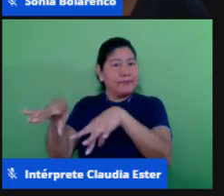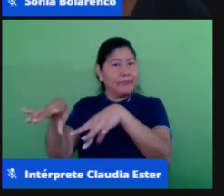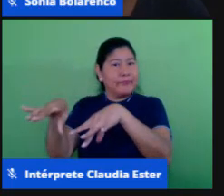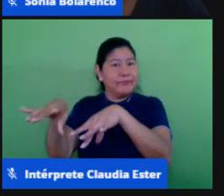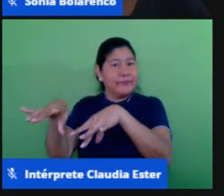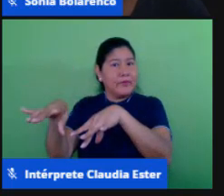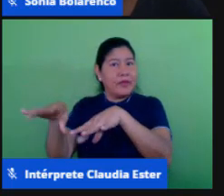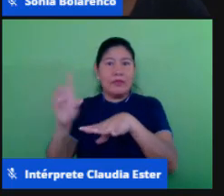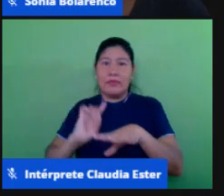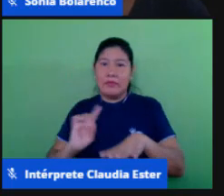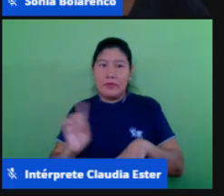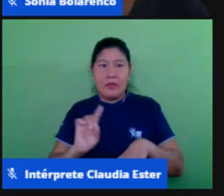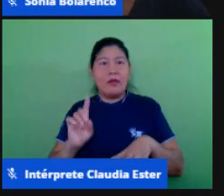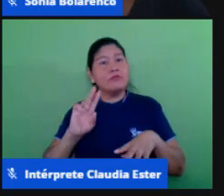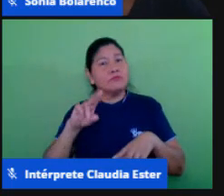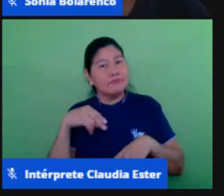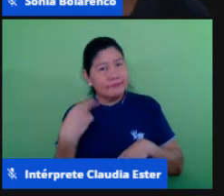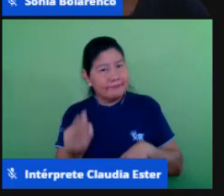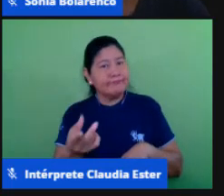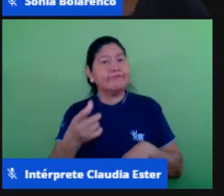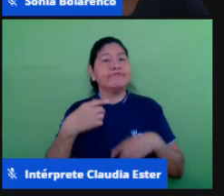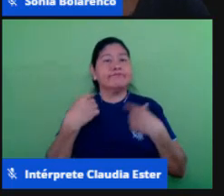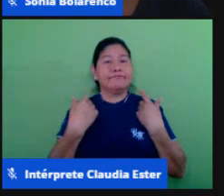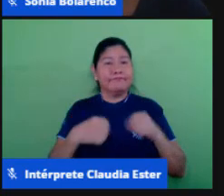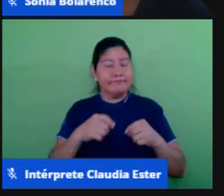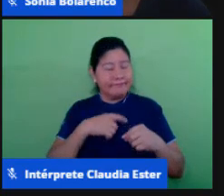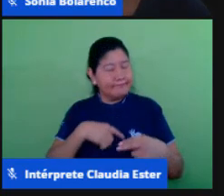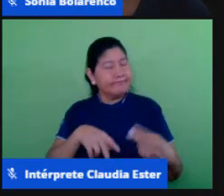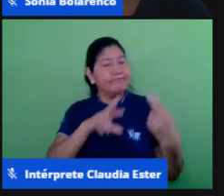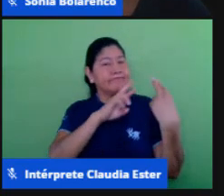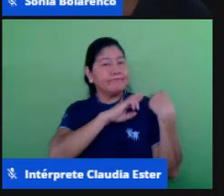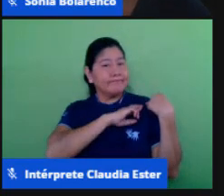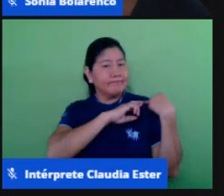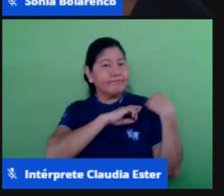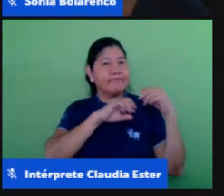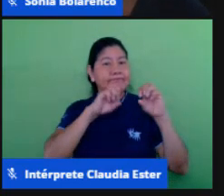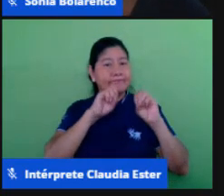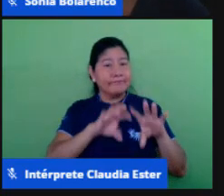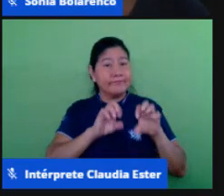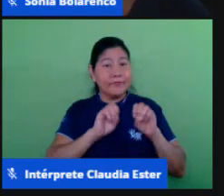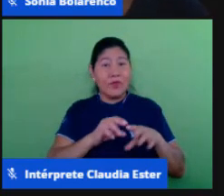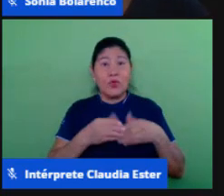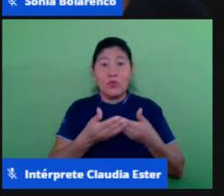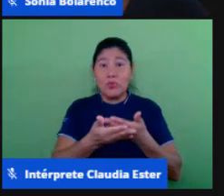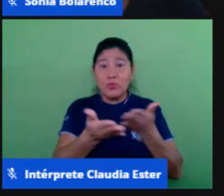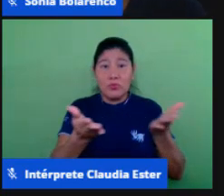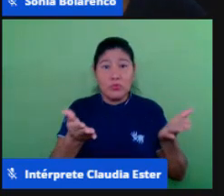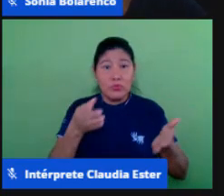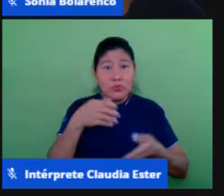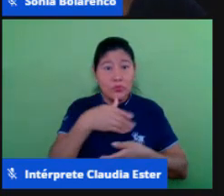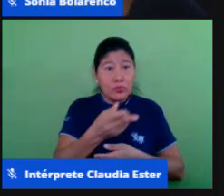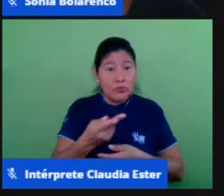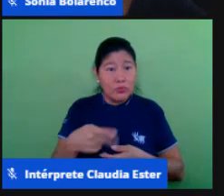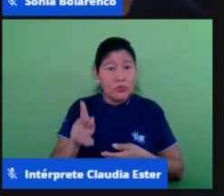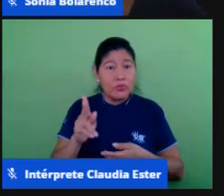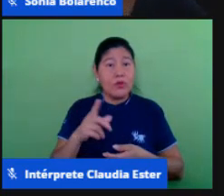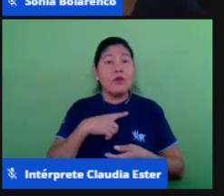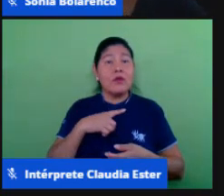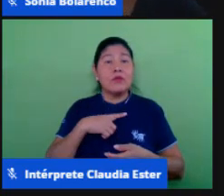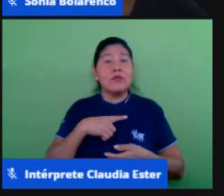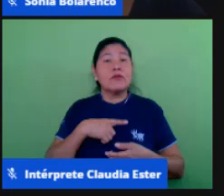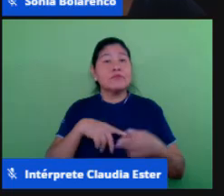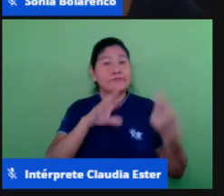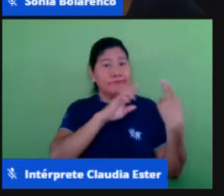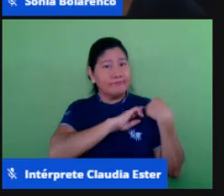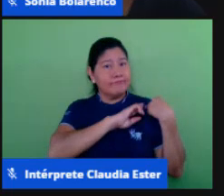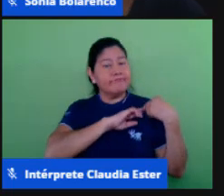de nós, profissionais de educação. Todos nós somos professores, independente do papel